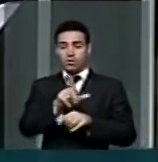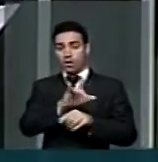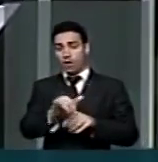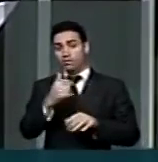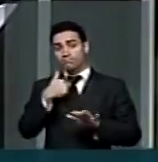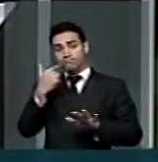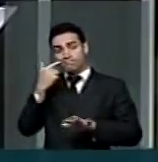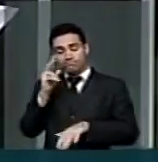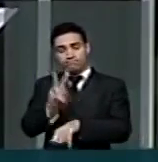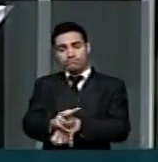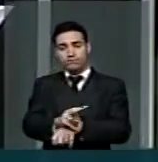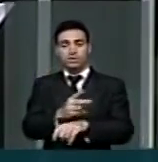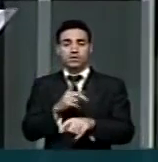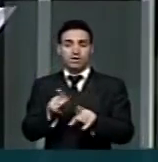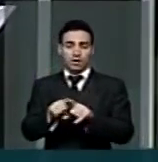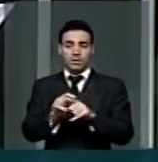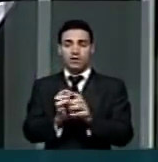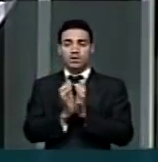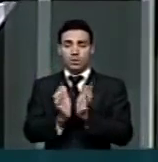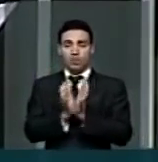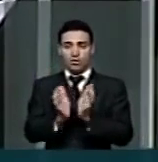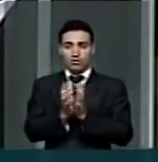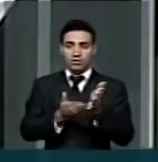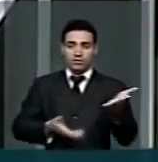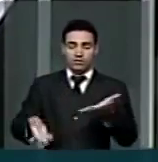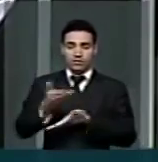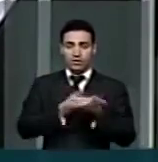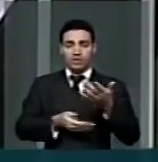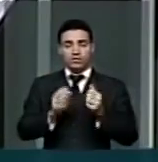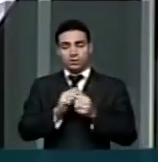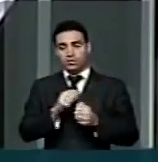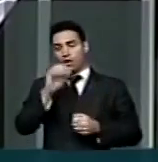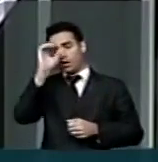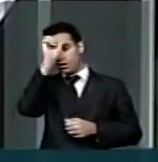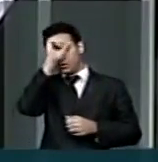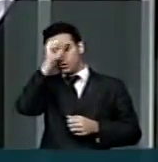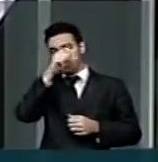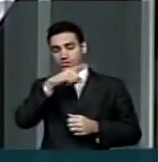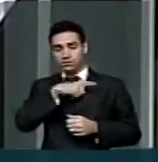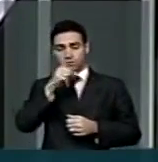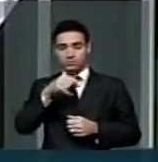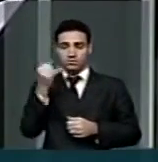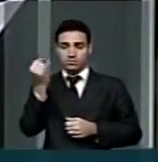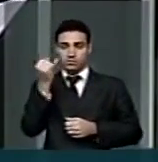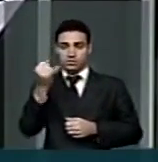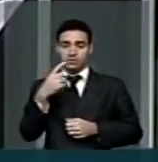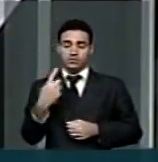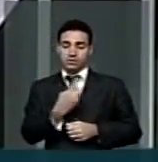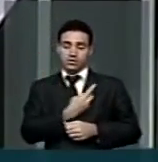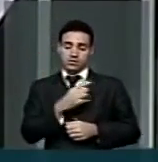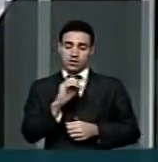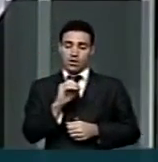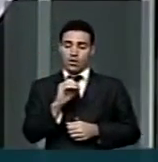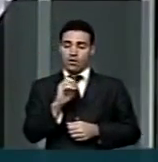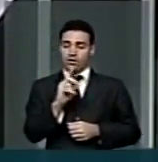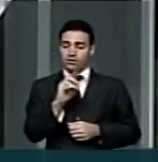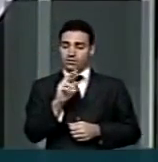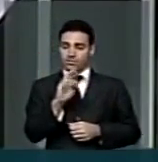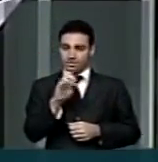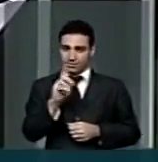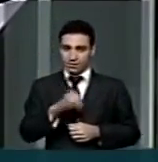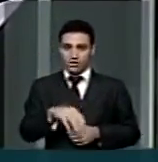e pela convivência assim propiciada com aspectos fundamentais da nossa pujante ordem democrática.